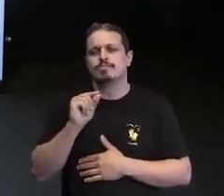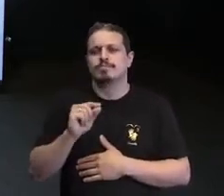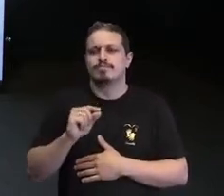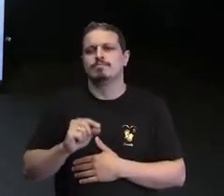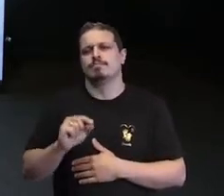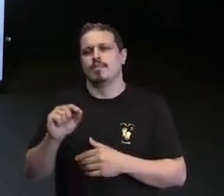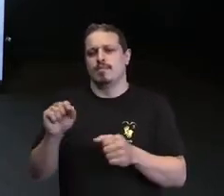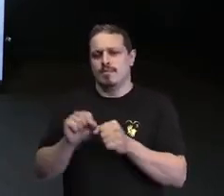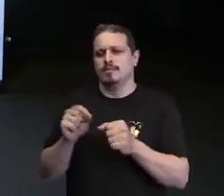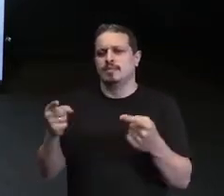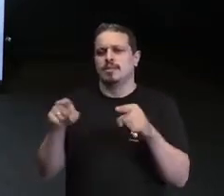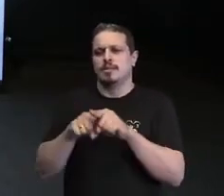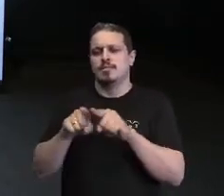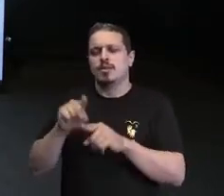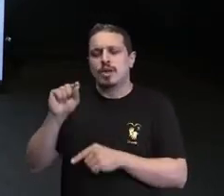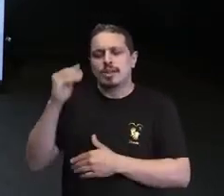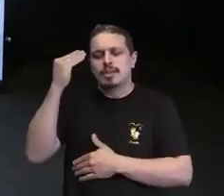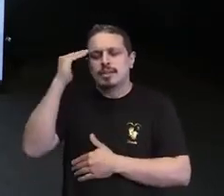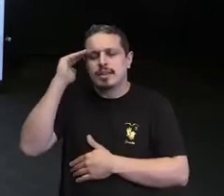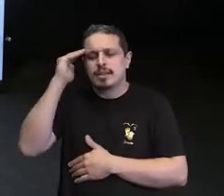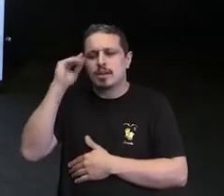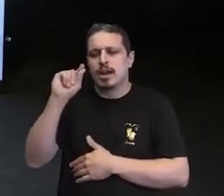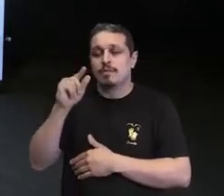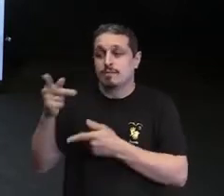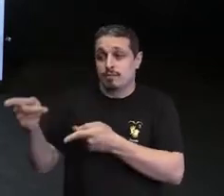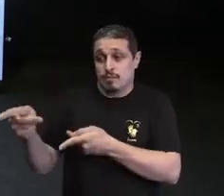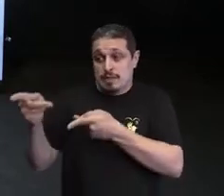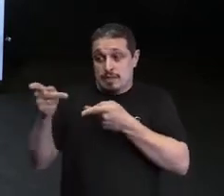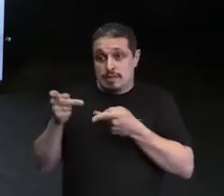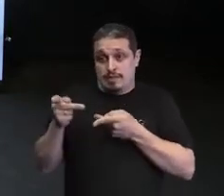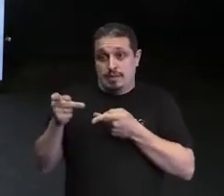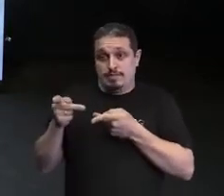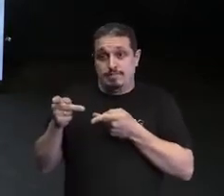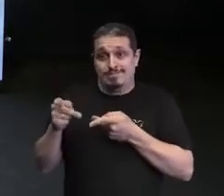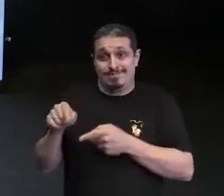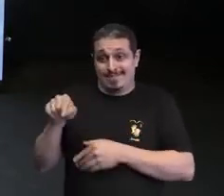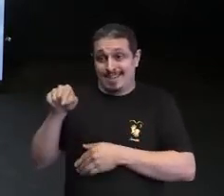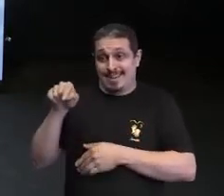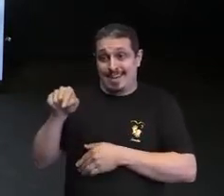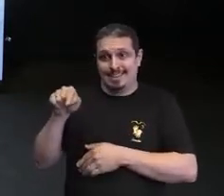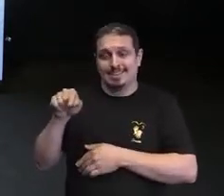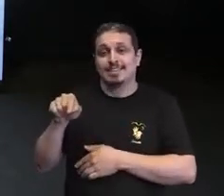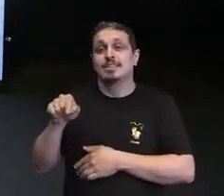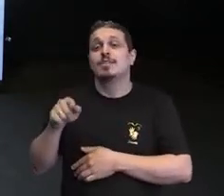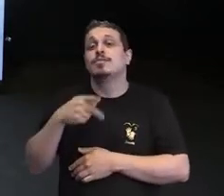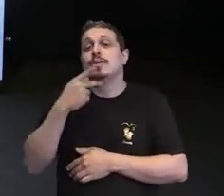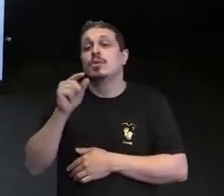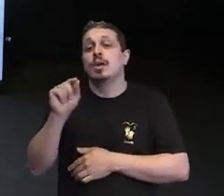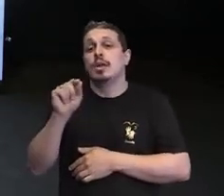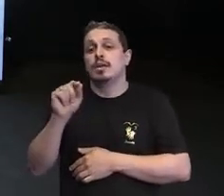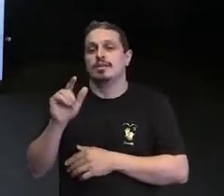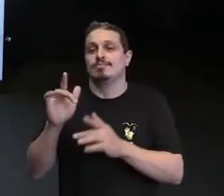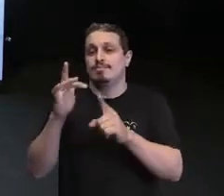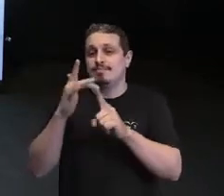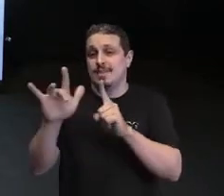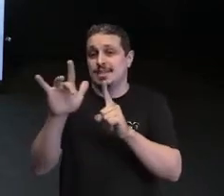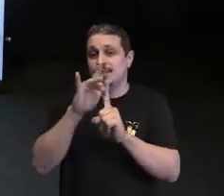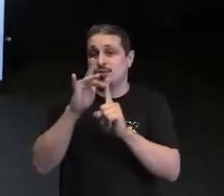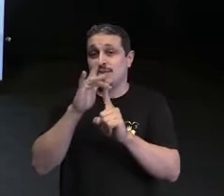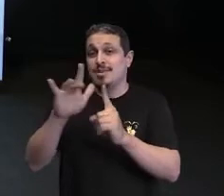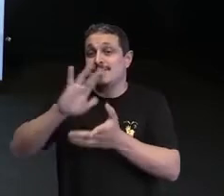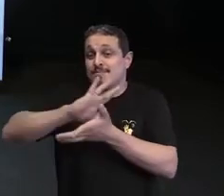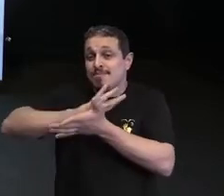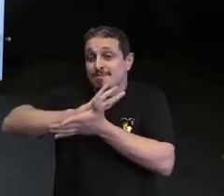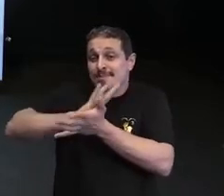através desse convite que me foi atribuído, de falar sobre o capacitismo, sobre o preconceito